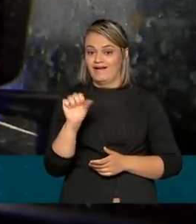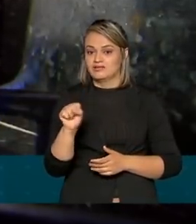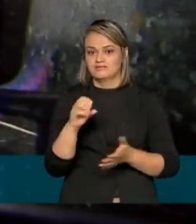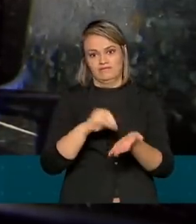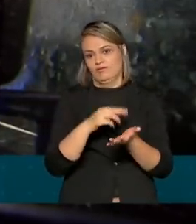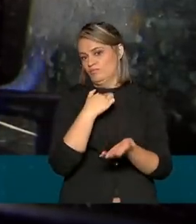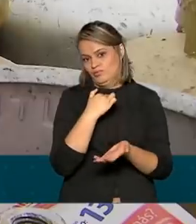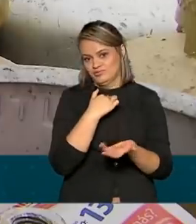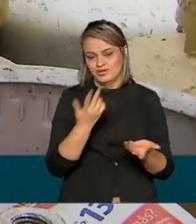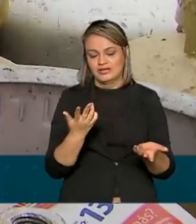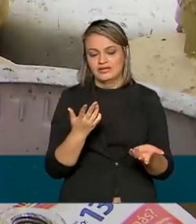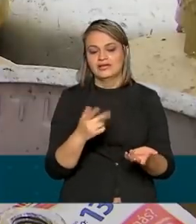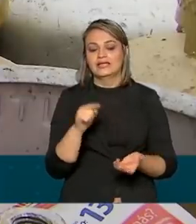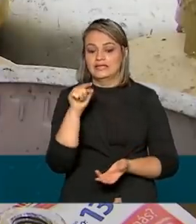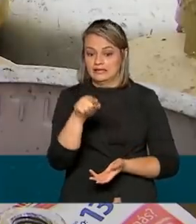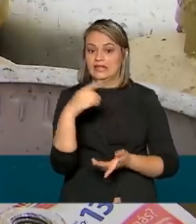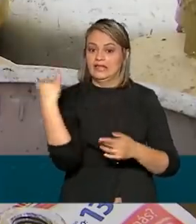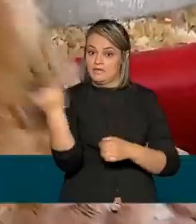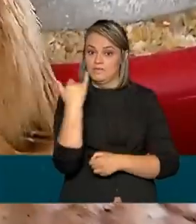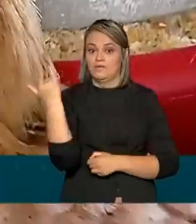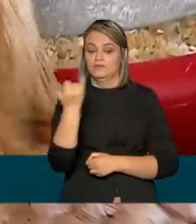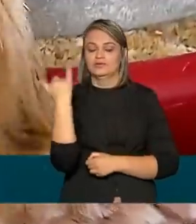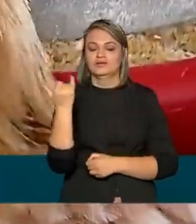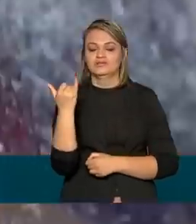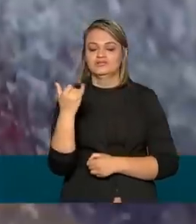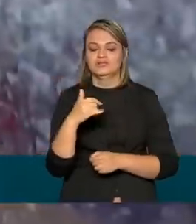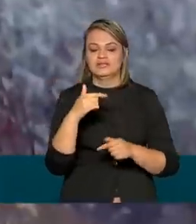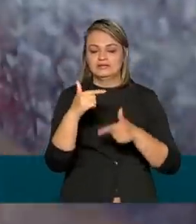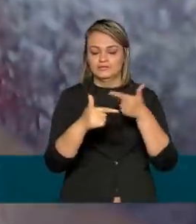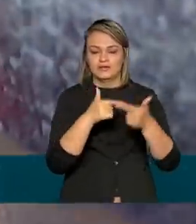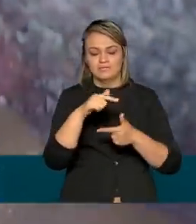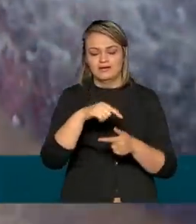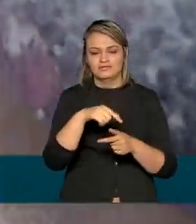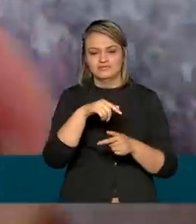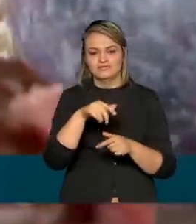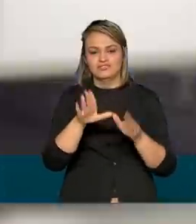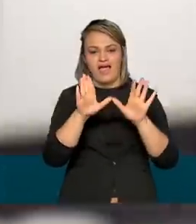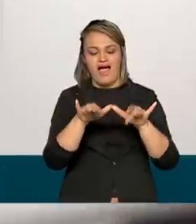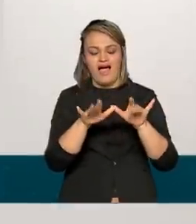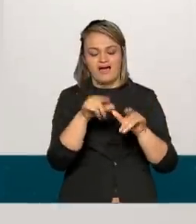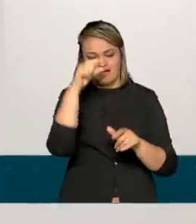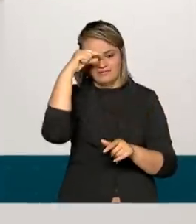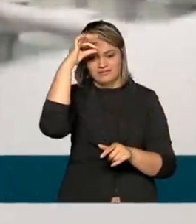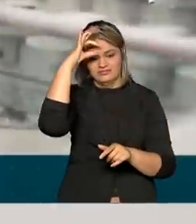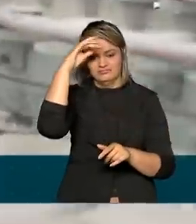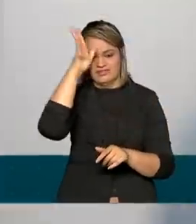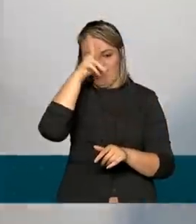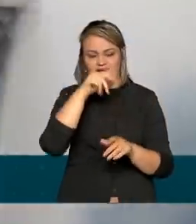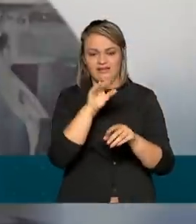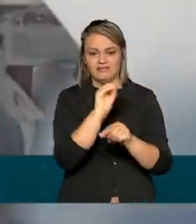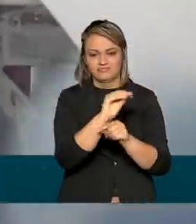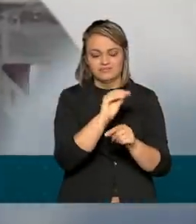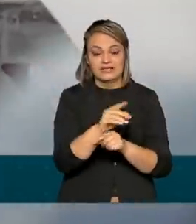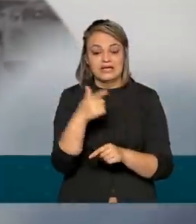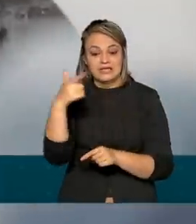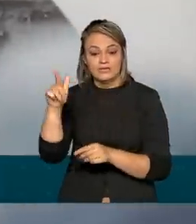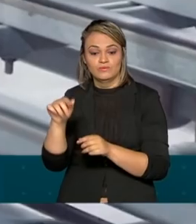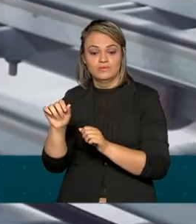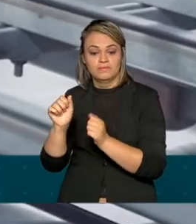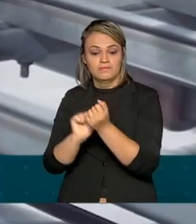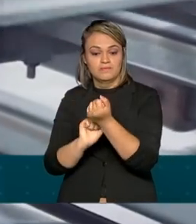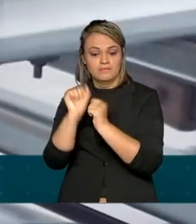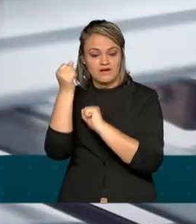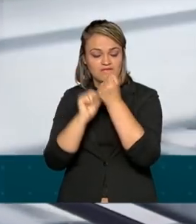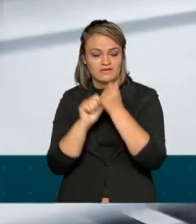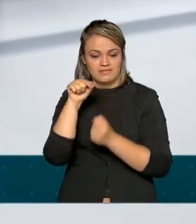faltar. E ele também é essencial na avicultura, para aquecer o ambiente, e na indústria, para a fabricação de cerâmica.